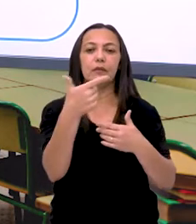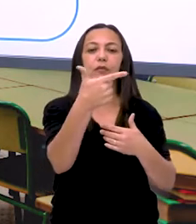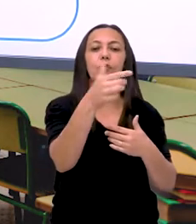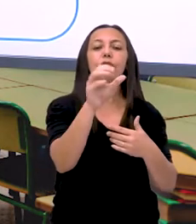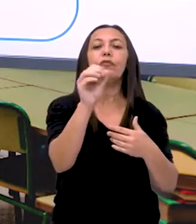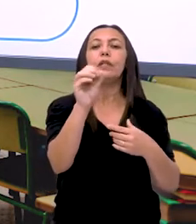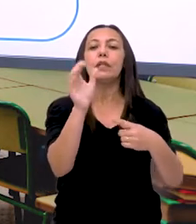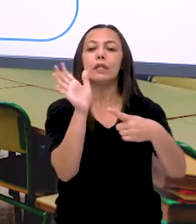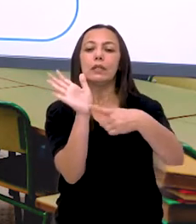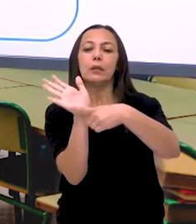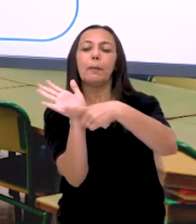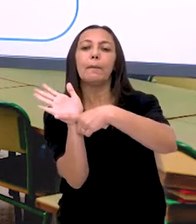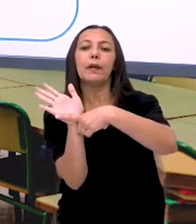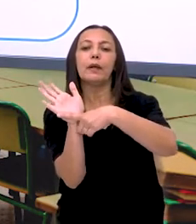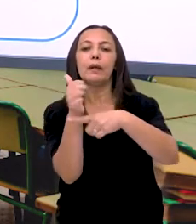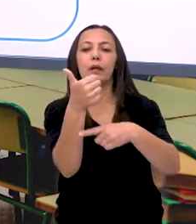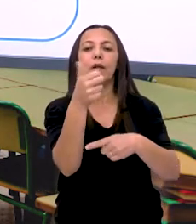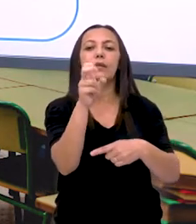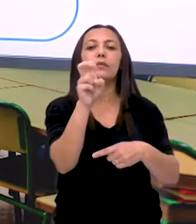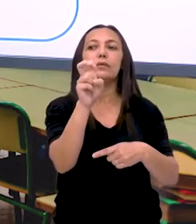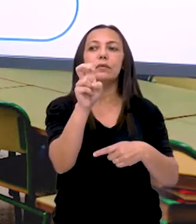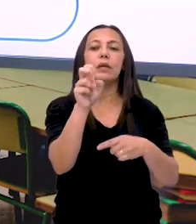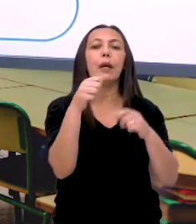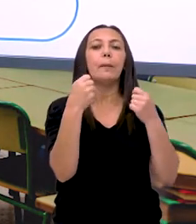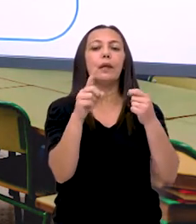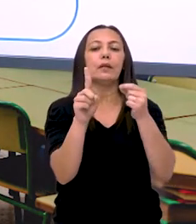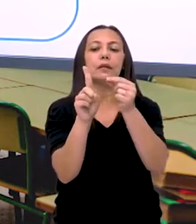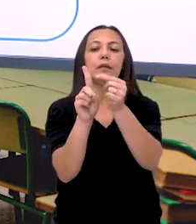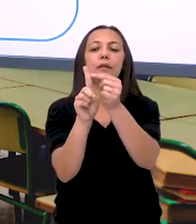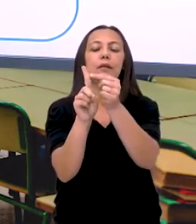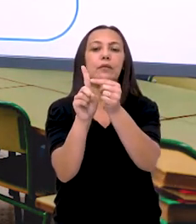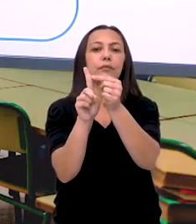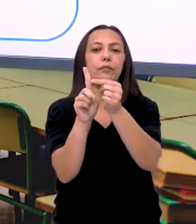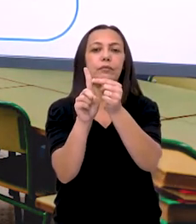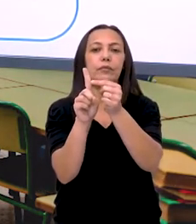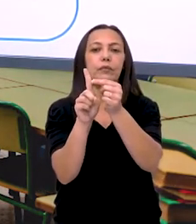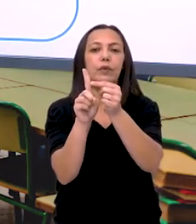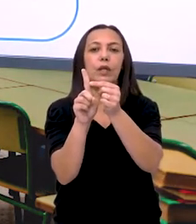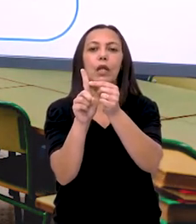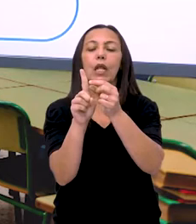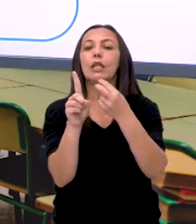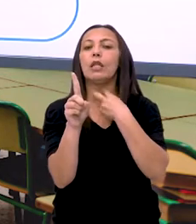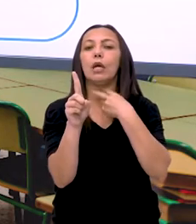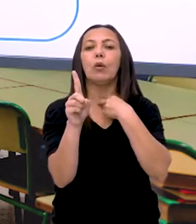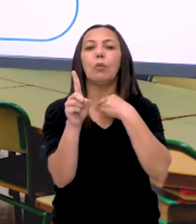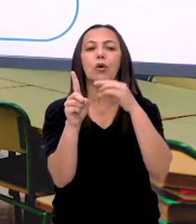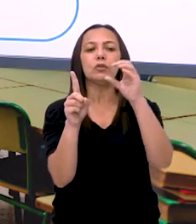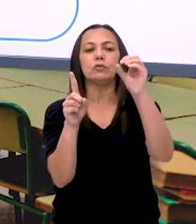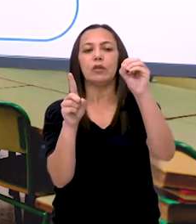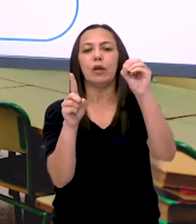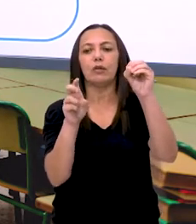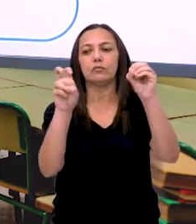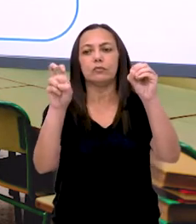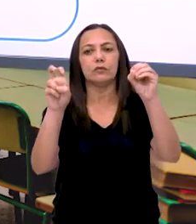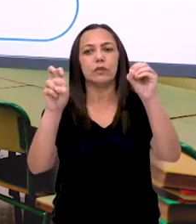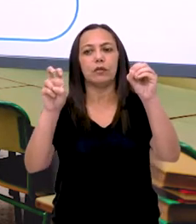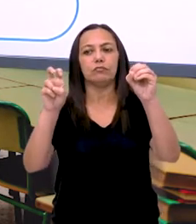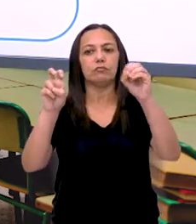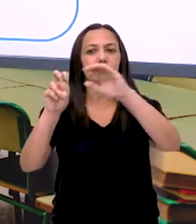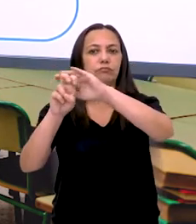Então, nós temos aqui que recorrer a dezena. Já que o zero eu não posso tirar 5 dele.